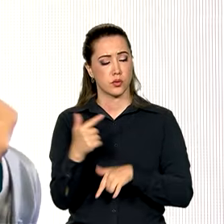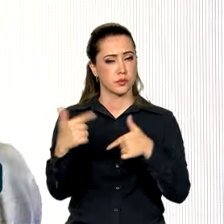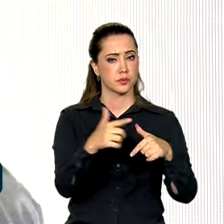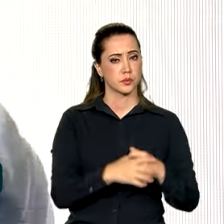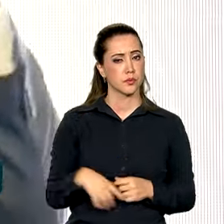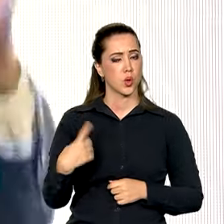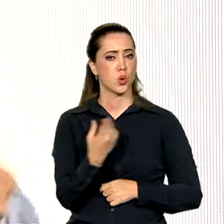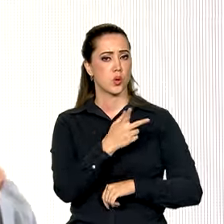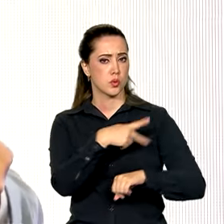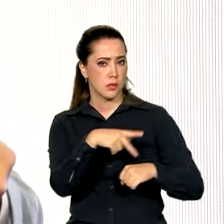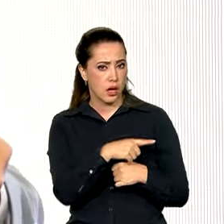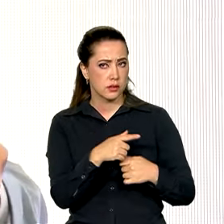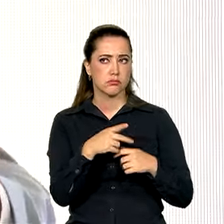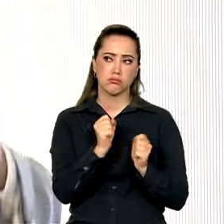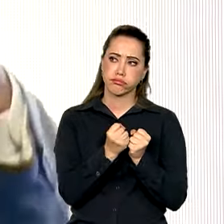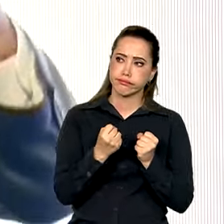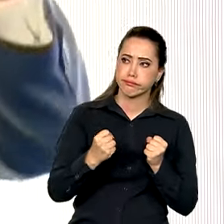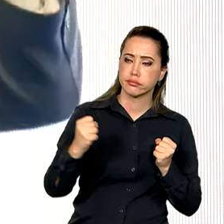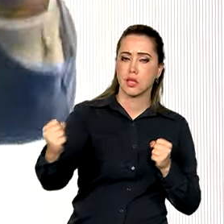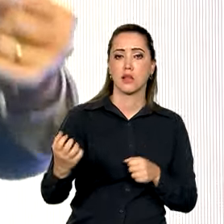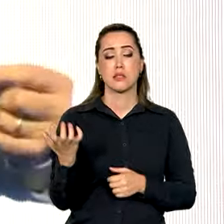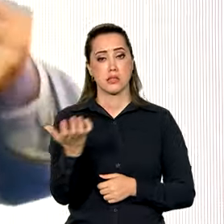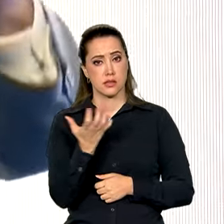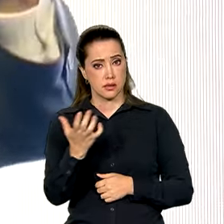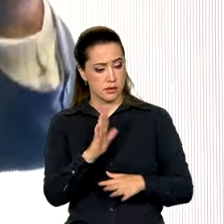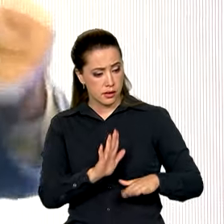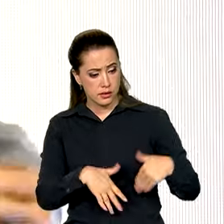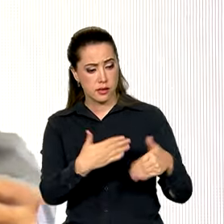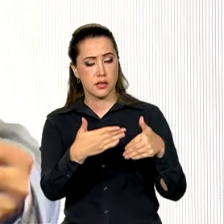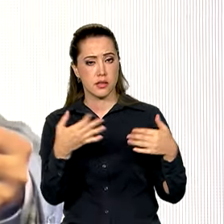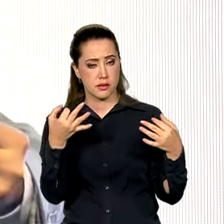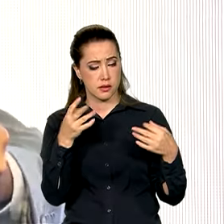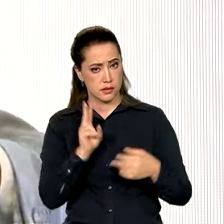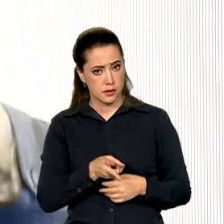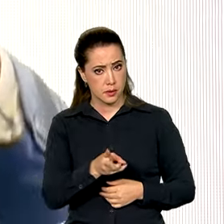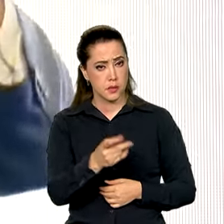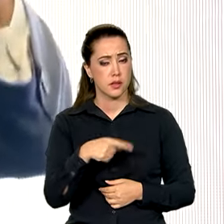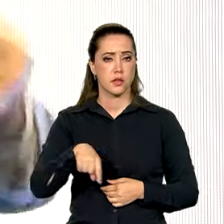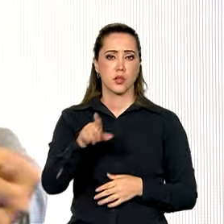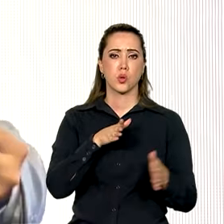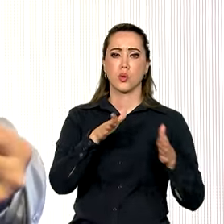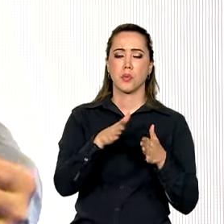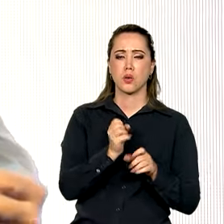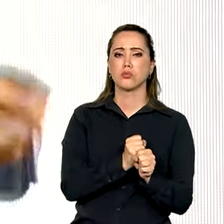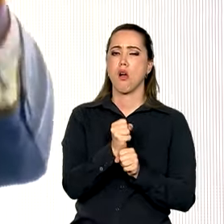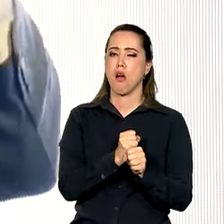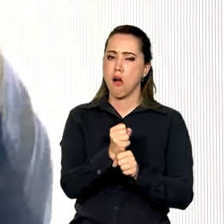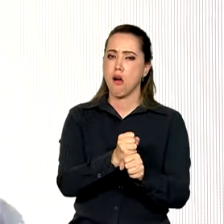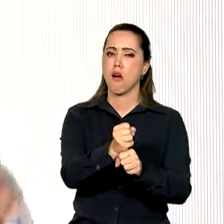nossa nação, um país continental, se quer crescer de forma consistente durante muitos anos,